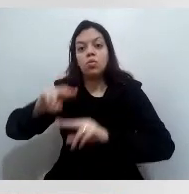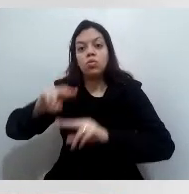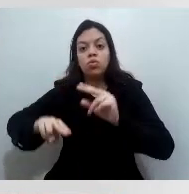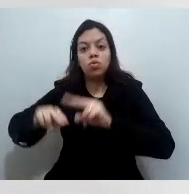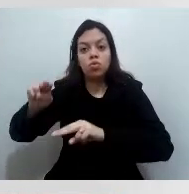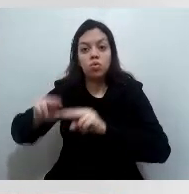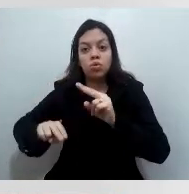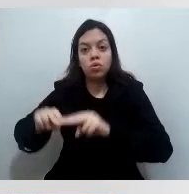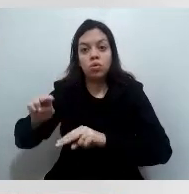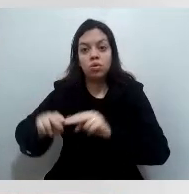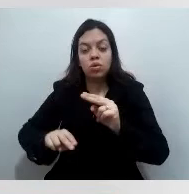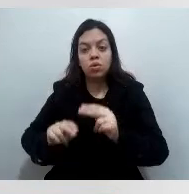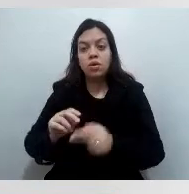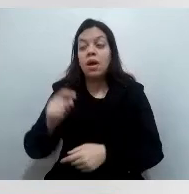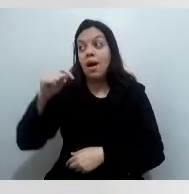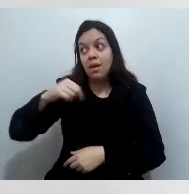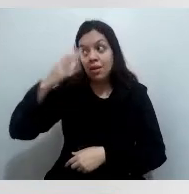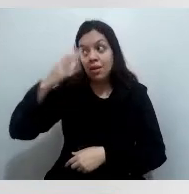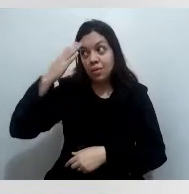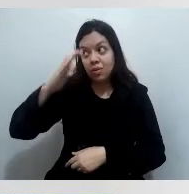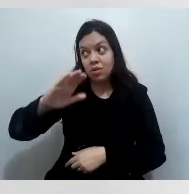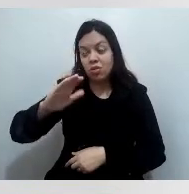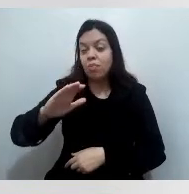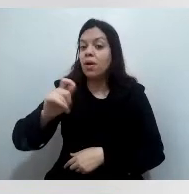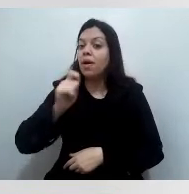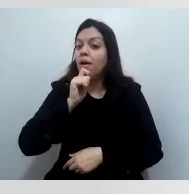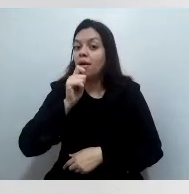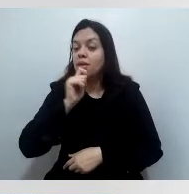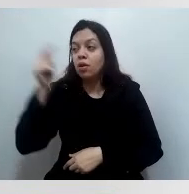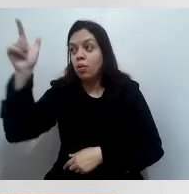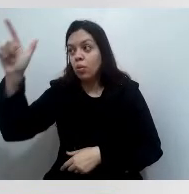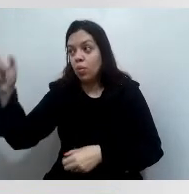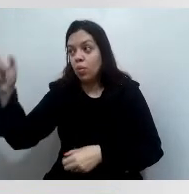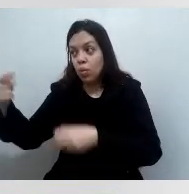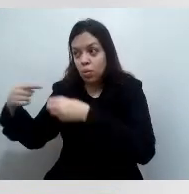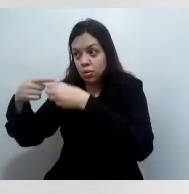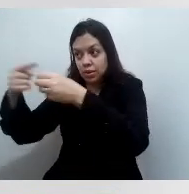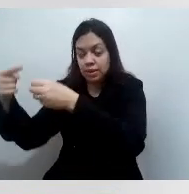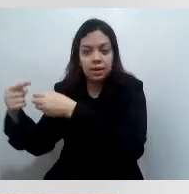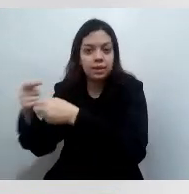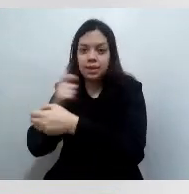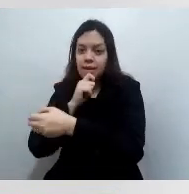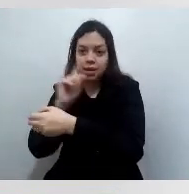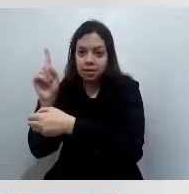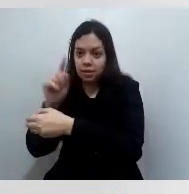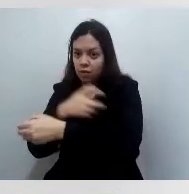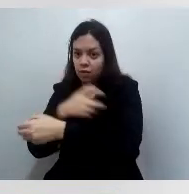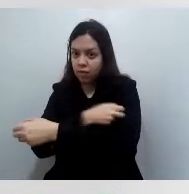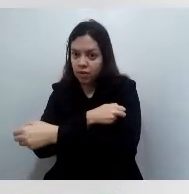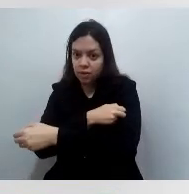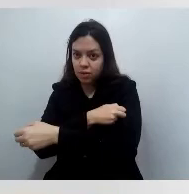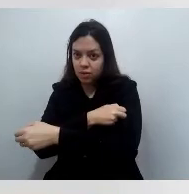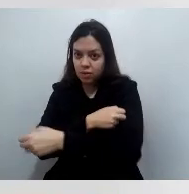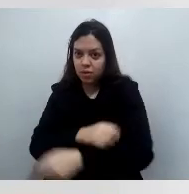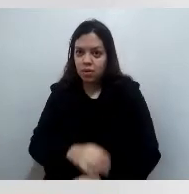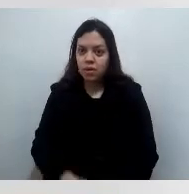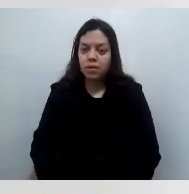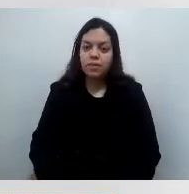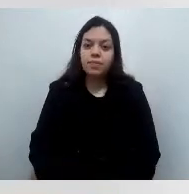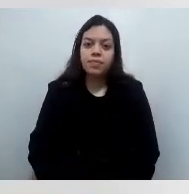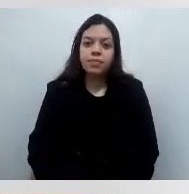vacinaram. Ah, é uma questão estadual, então, sim. Curitiba, você está falando de Curitiba agora. Eu sei por quê, a